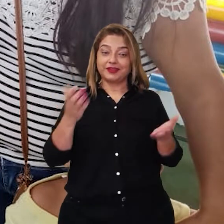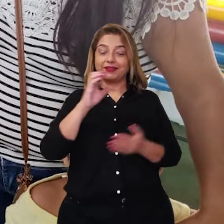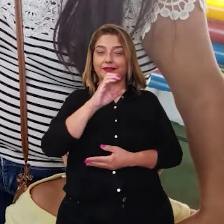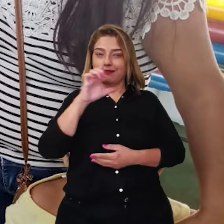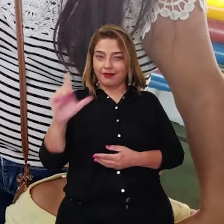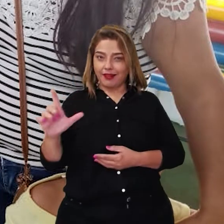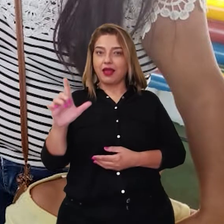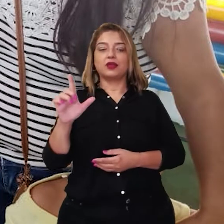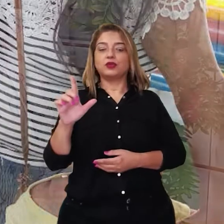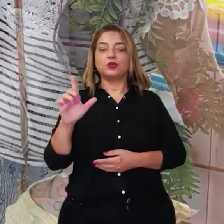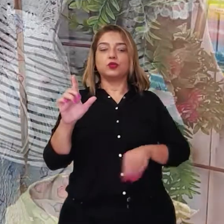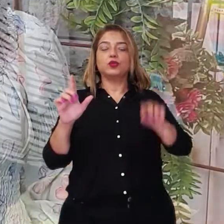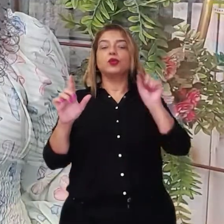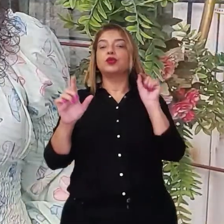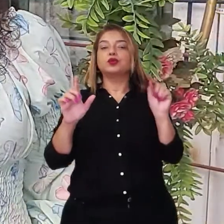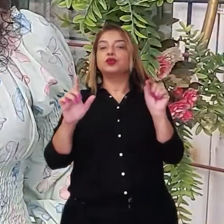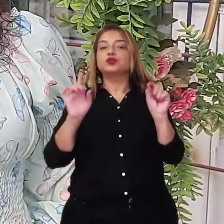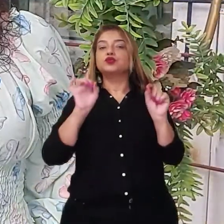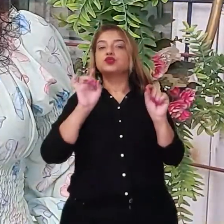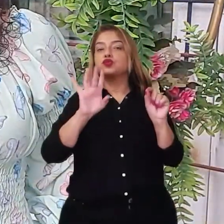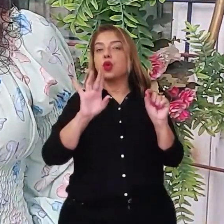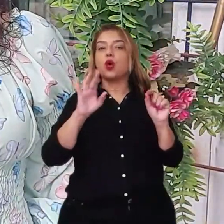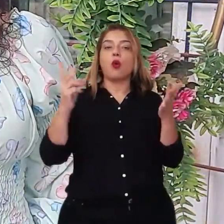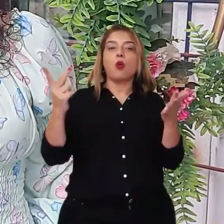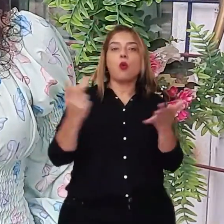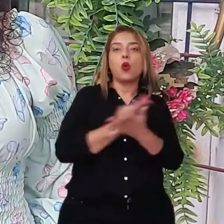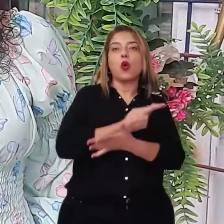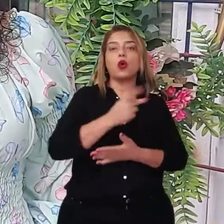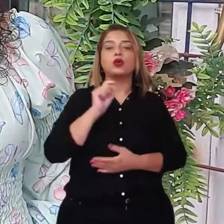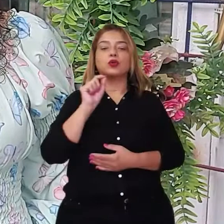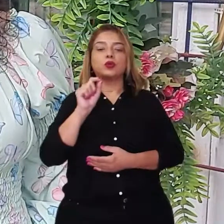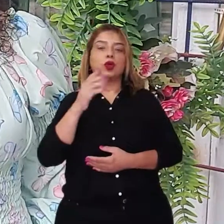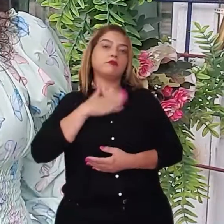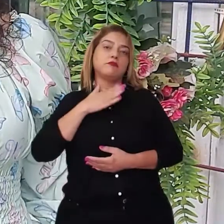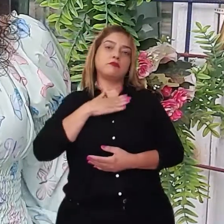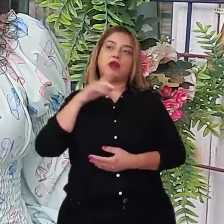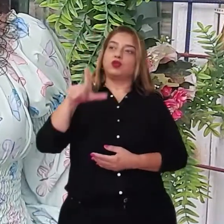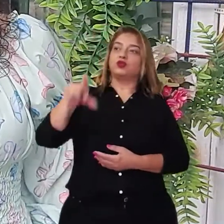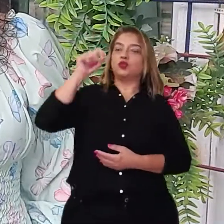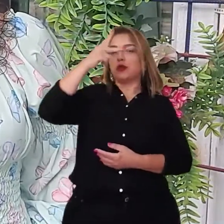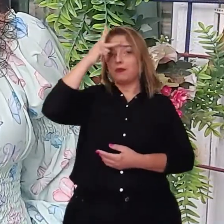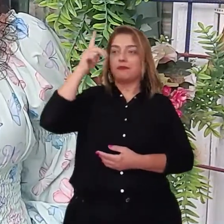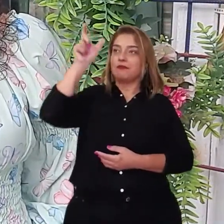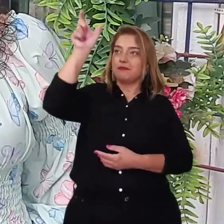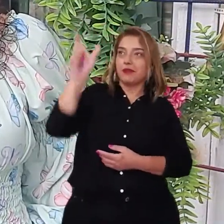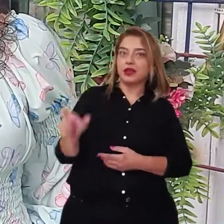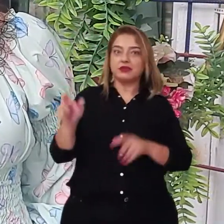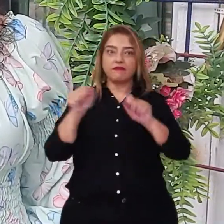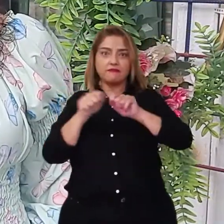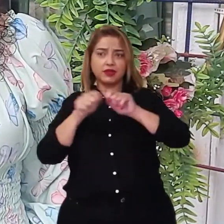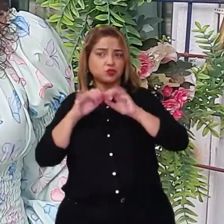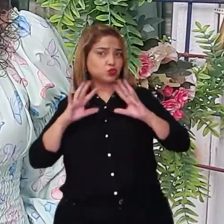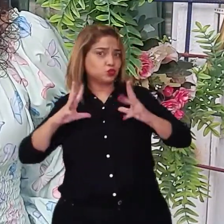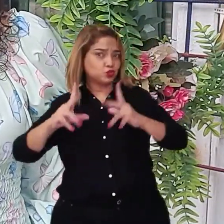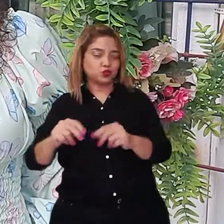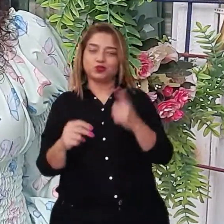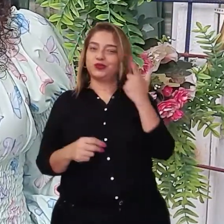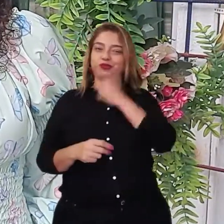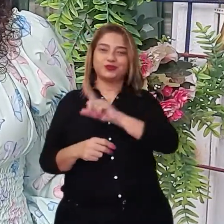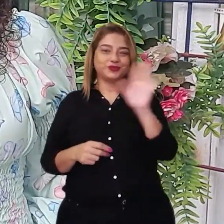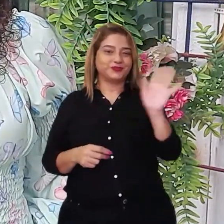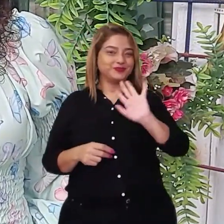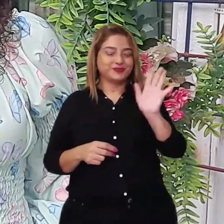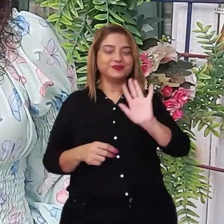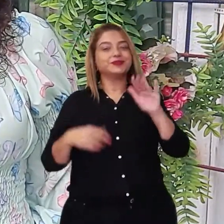né, que não acontece só com a minha interferência. Uma pessoa só não consegue fazer tudo. Então,